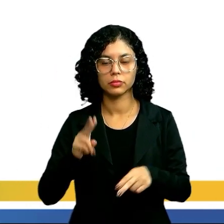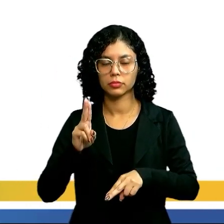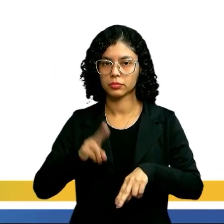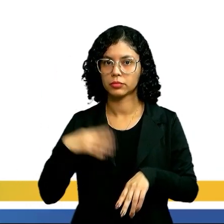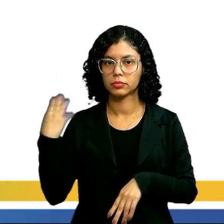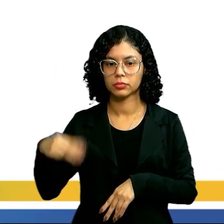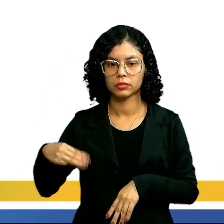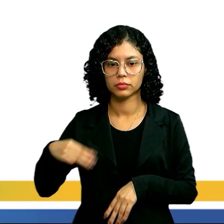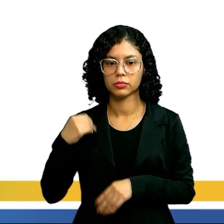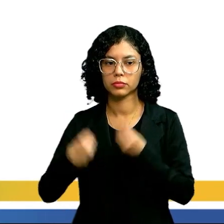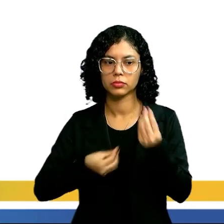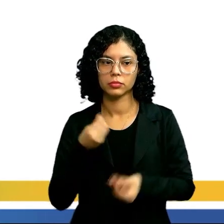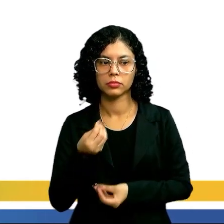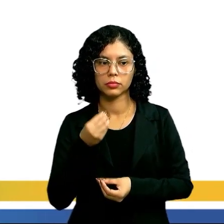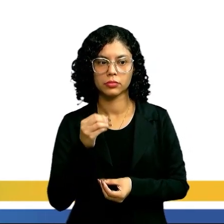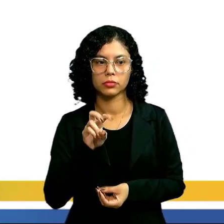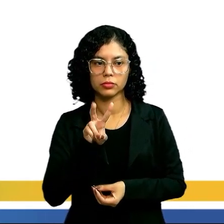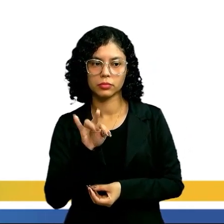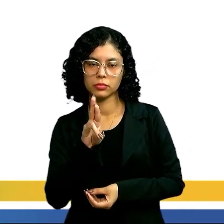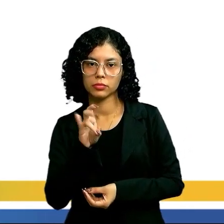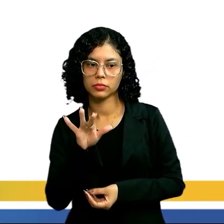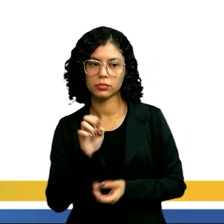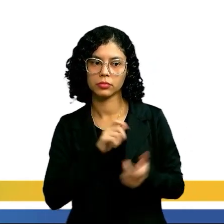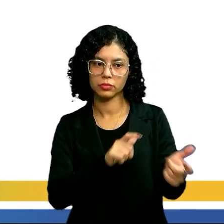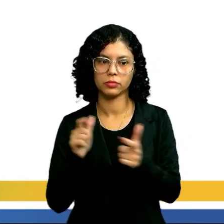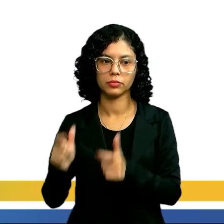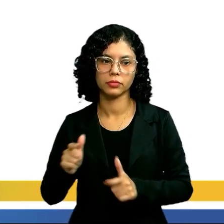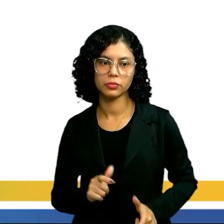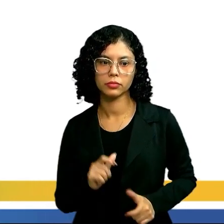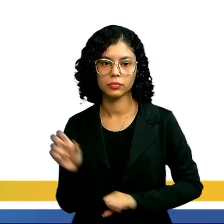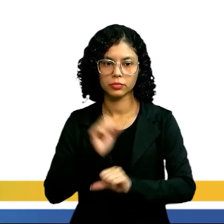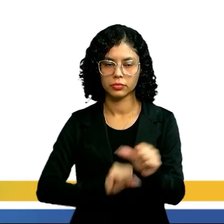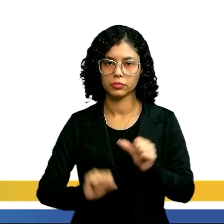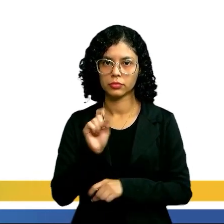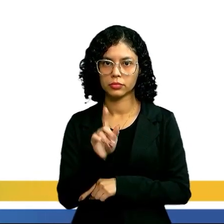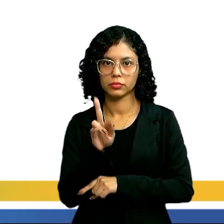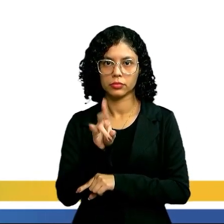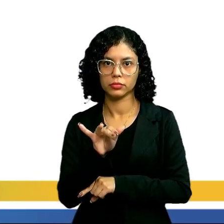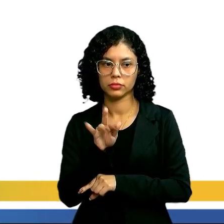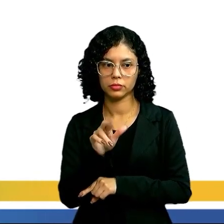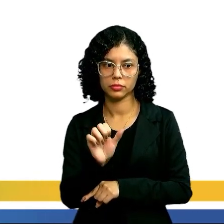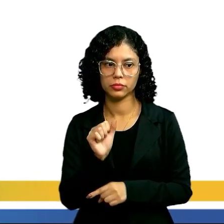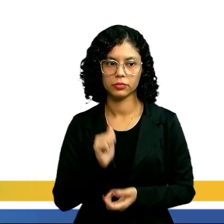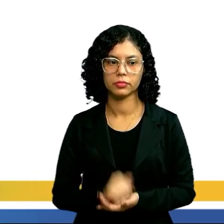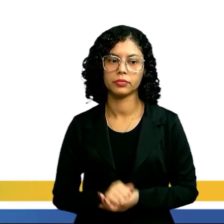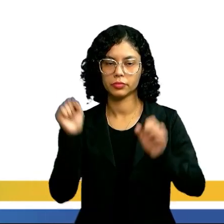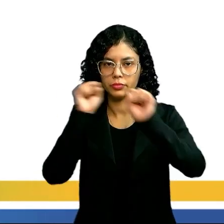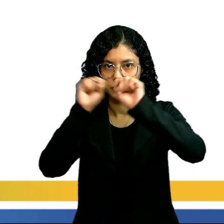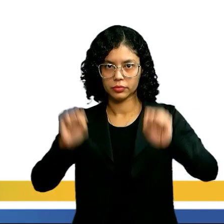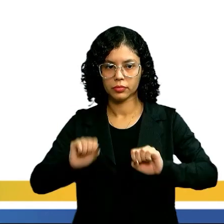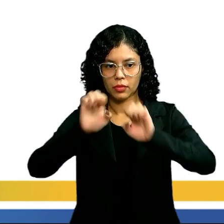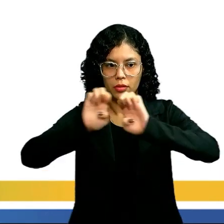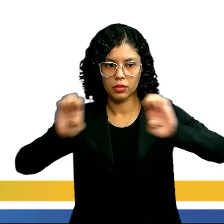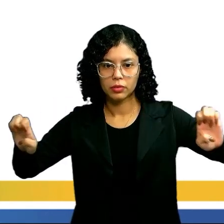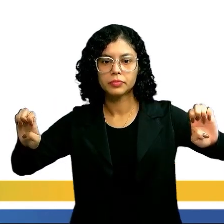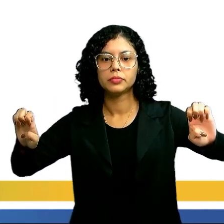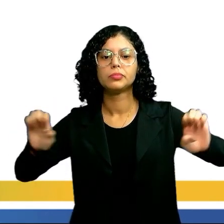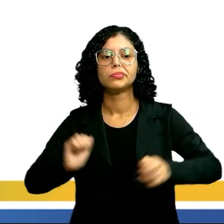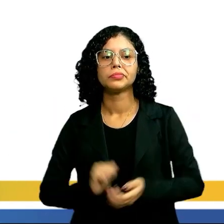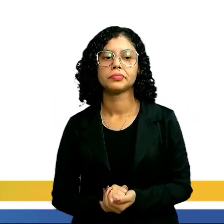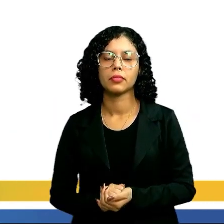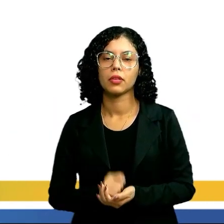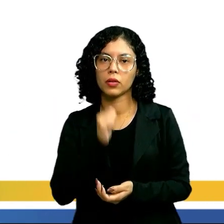como os vetores, espaços vetoriais, transformações lineares, sistemas de equações